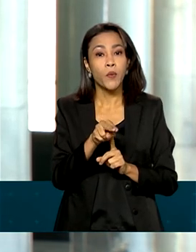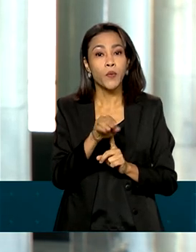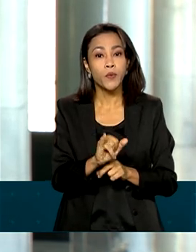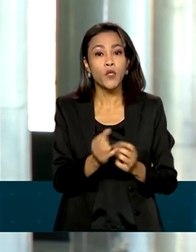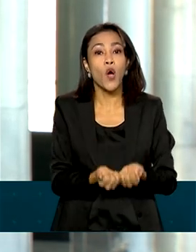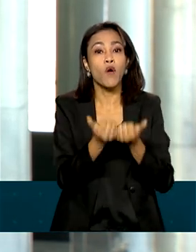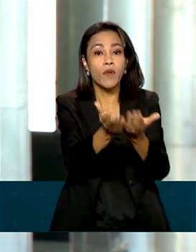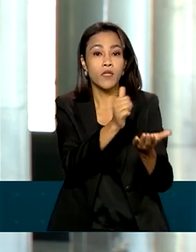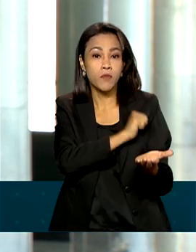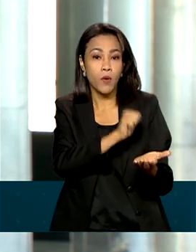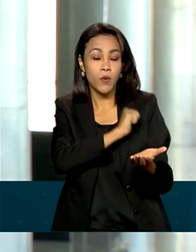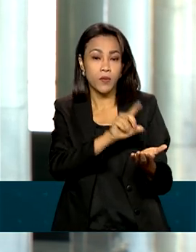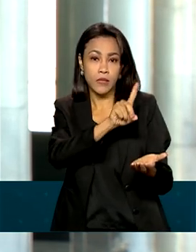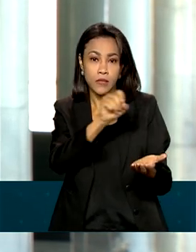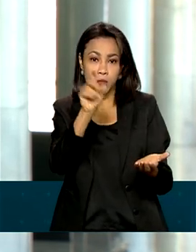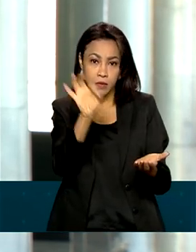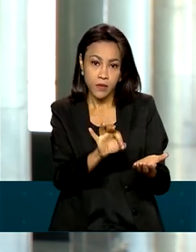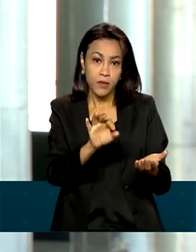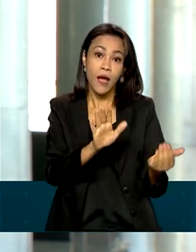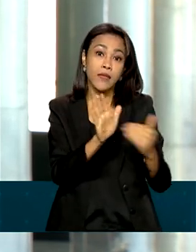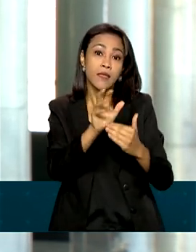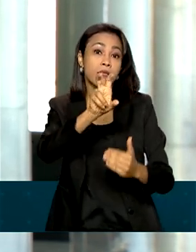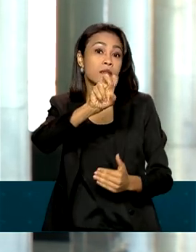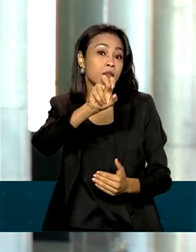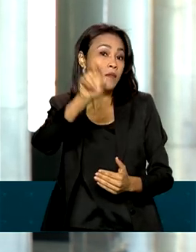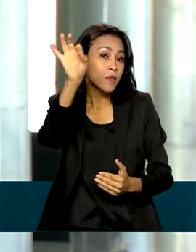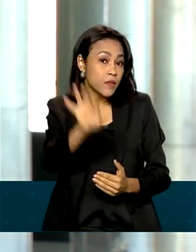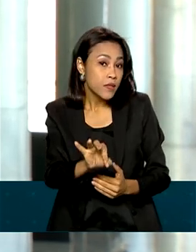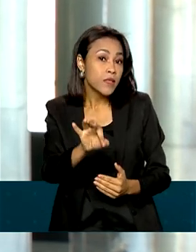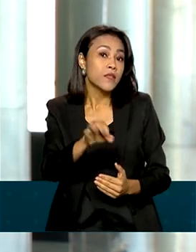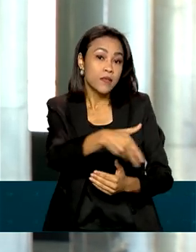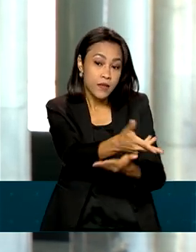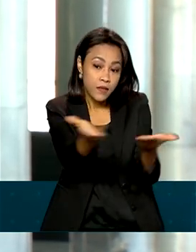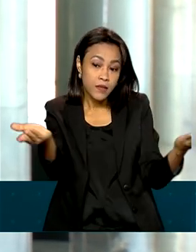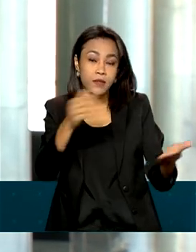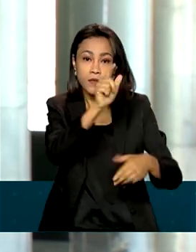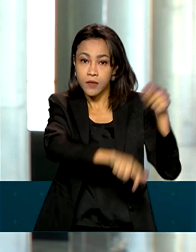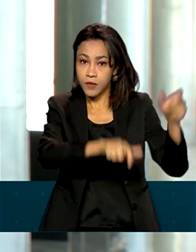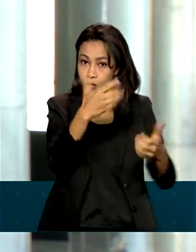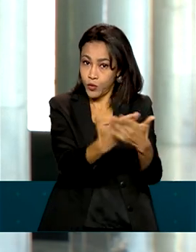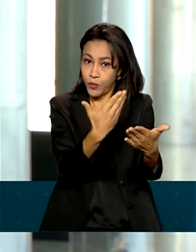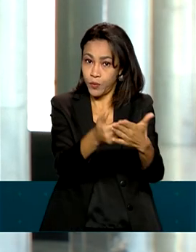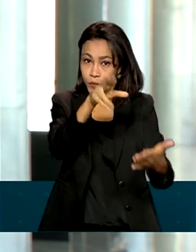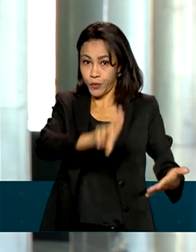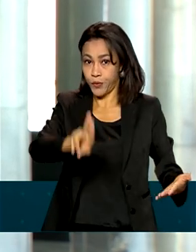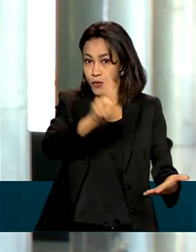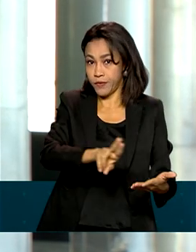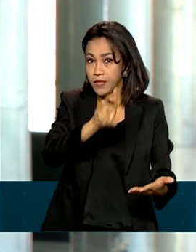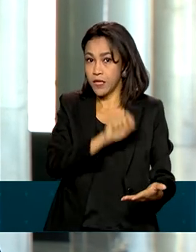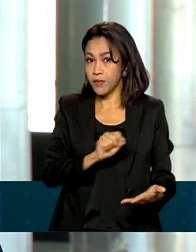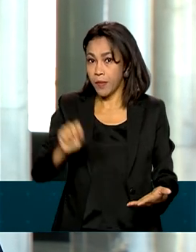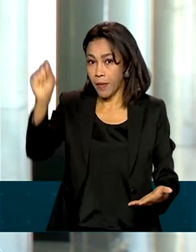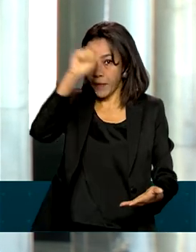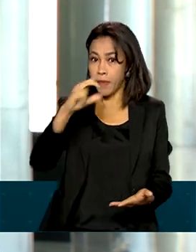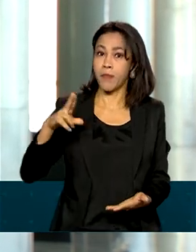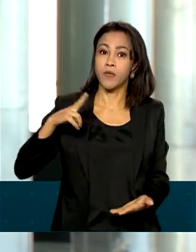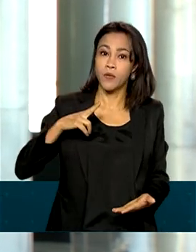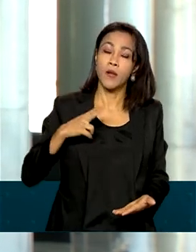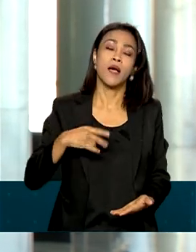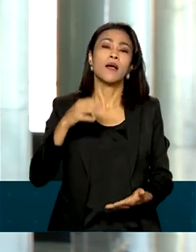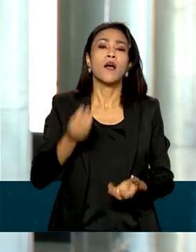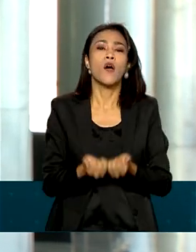integrais e parciais em instituições privadas de ensino superior, né. Nesta edição, a segunda do ano, são oferecidas